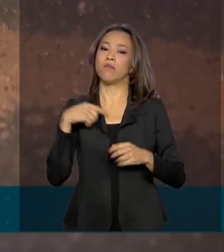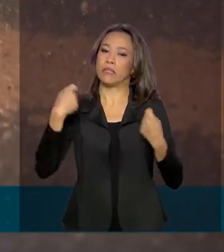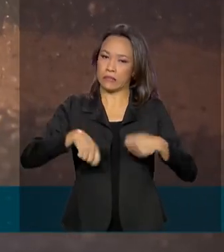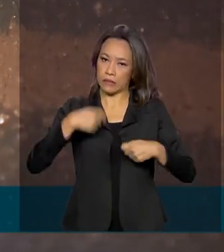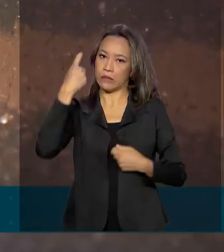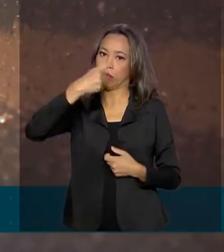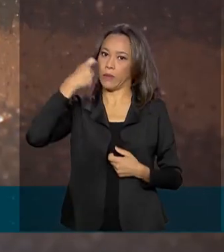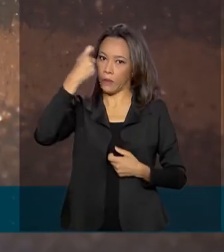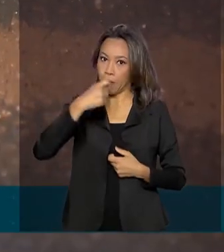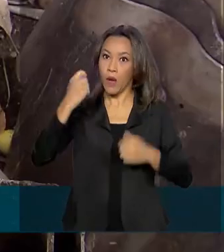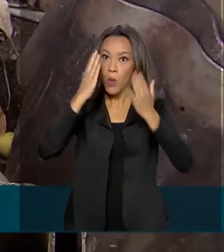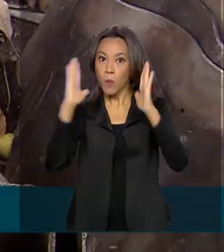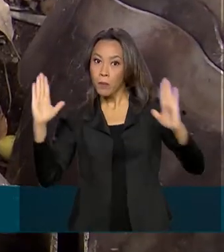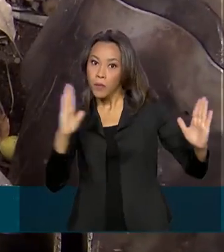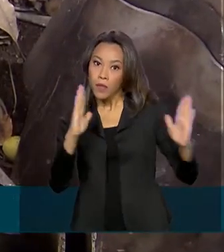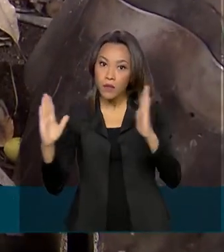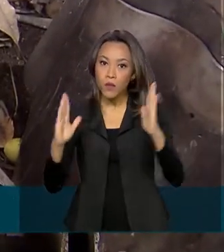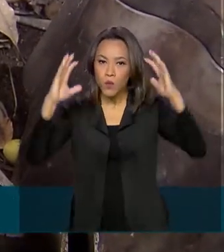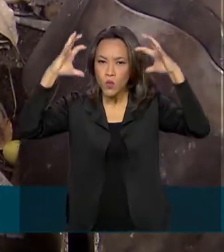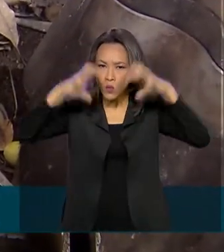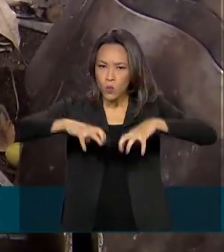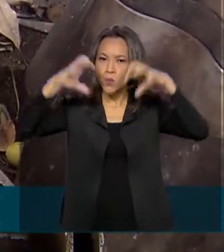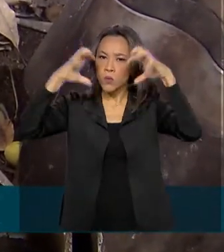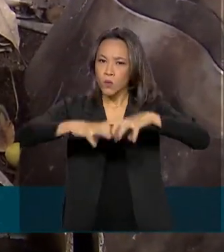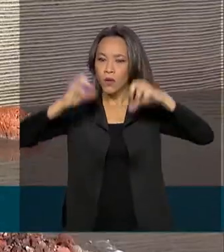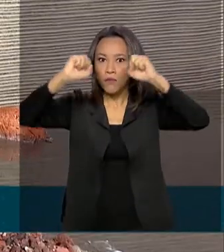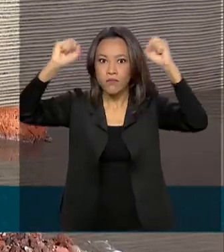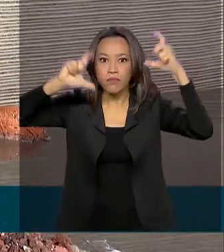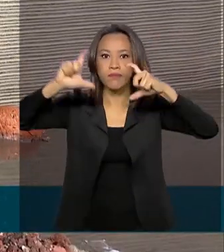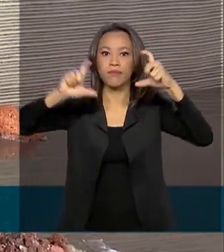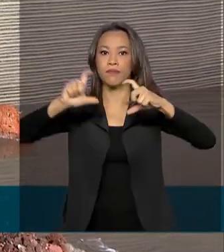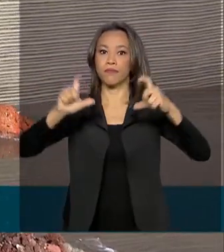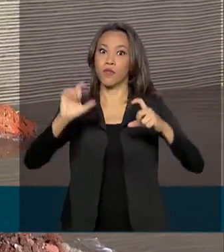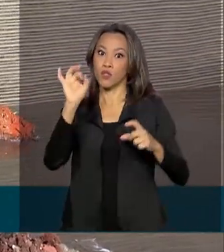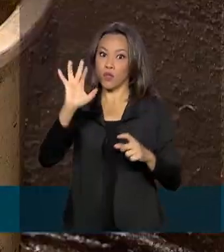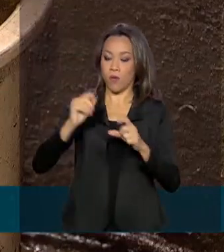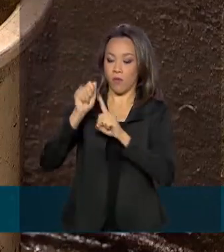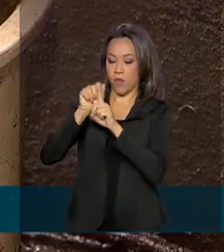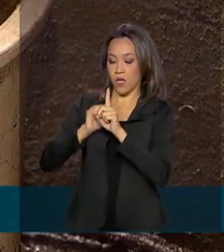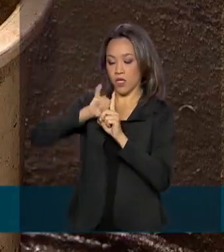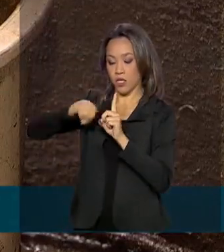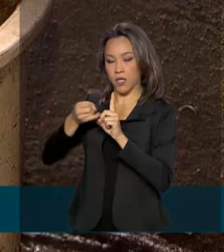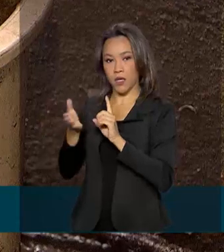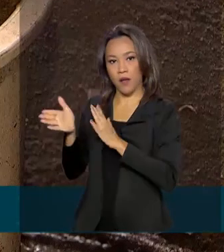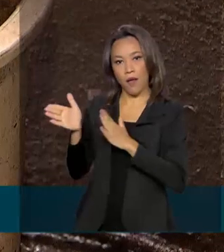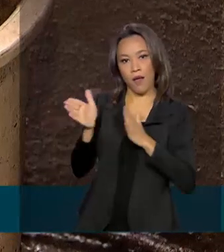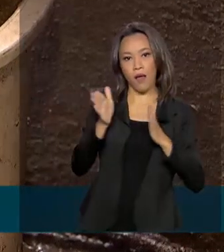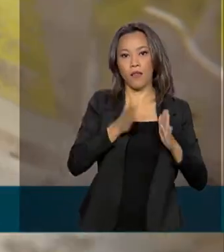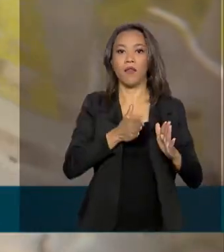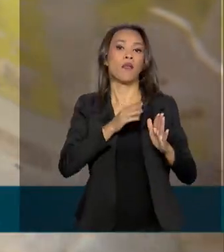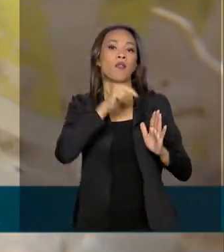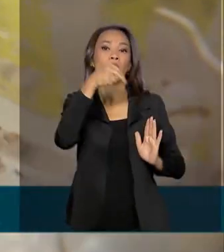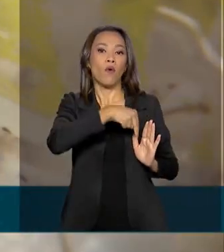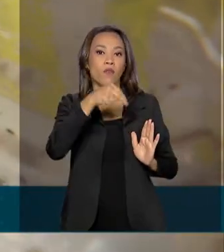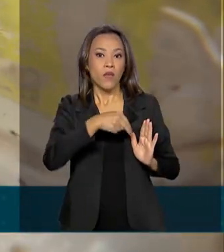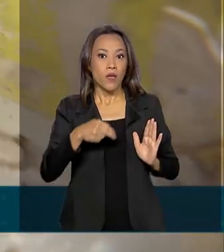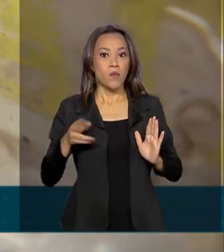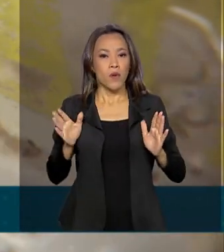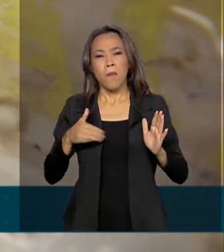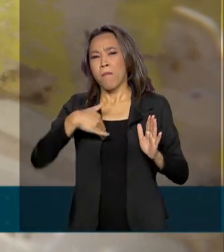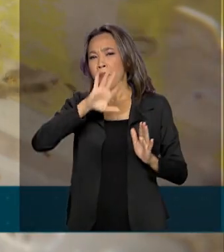O início do período chuvoso deve servir como alerta. Só de janeiro até novembro deste ano, mais de